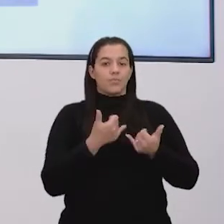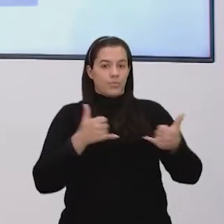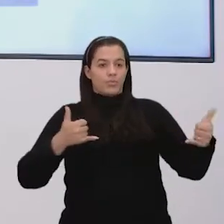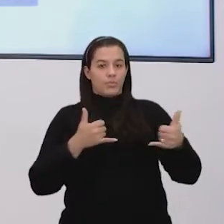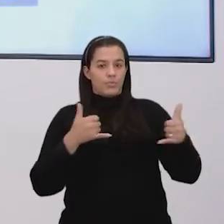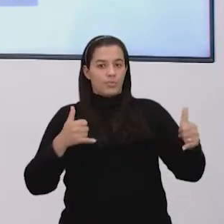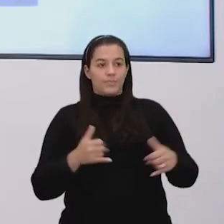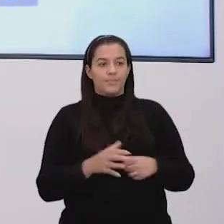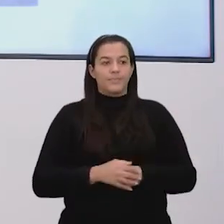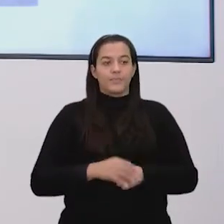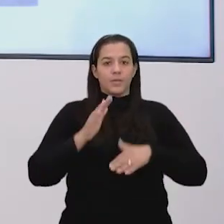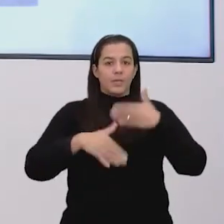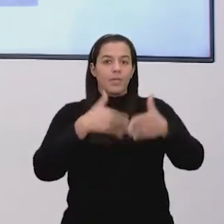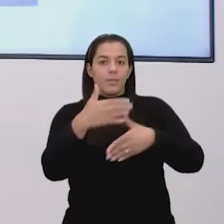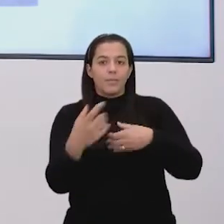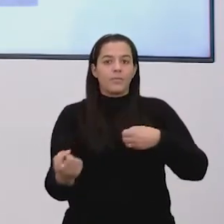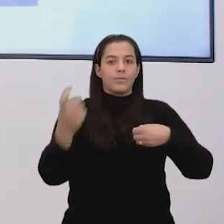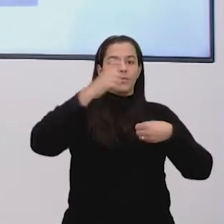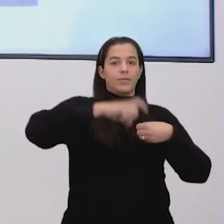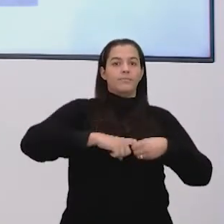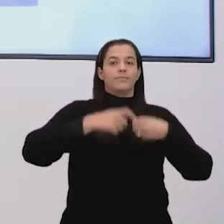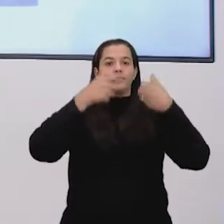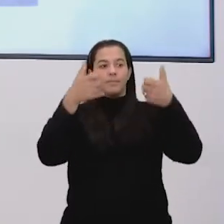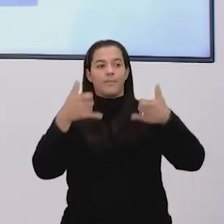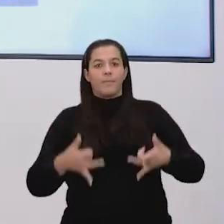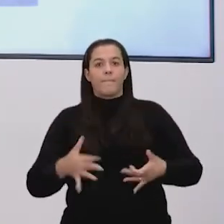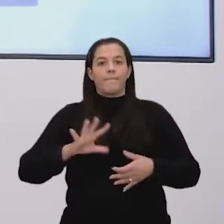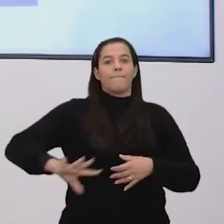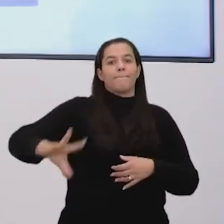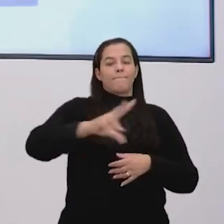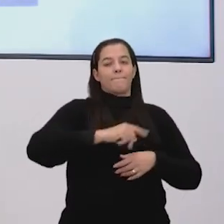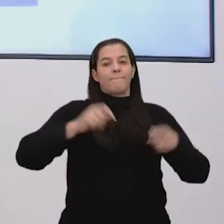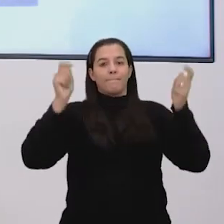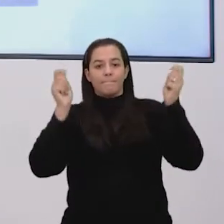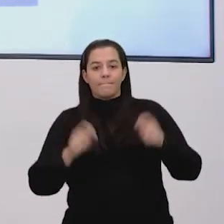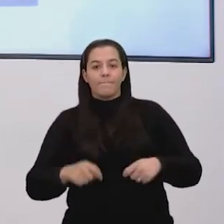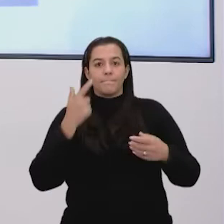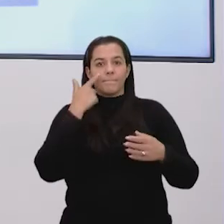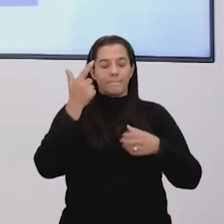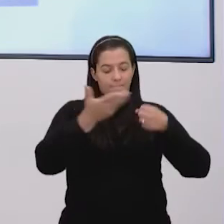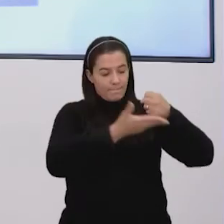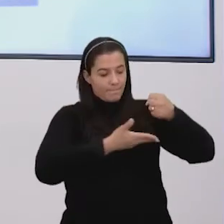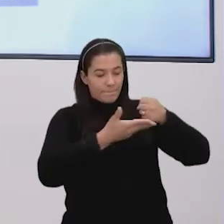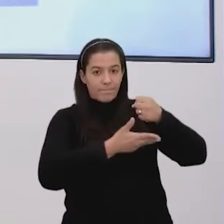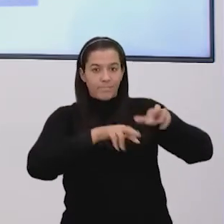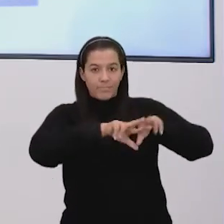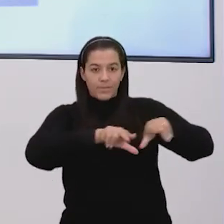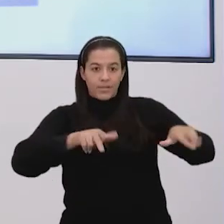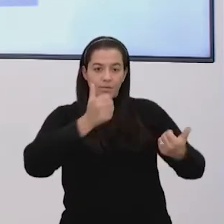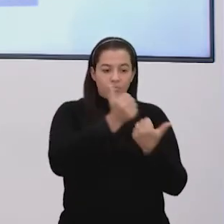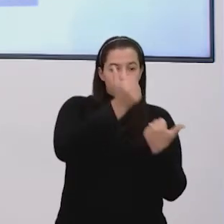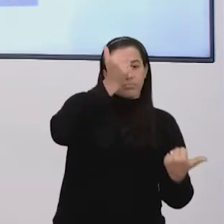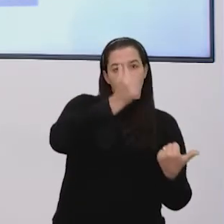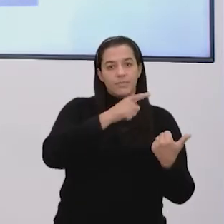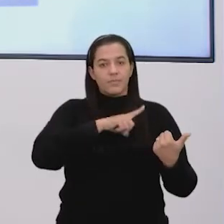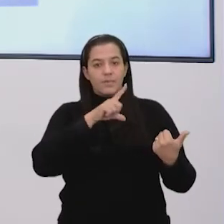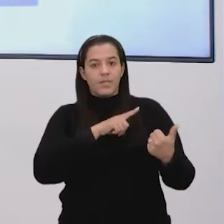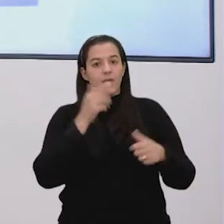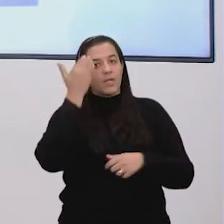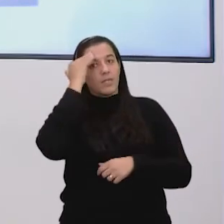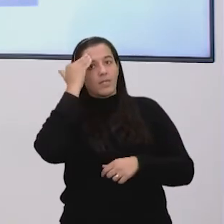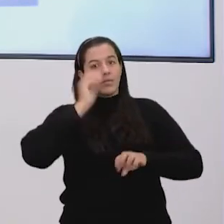e voltar algumas coisas aí sobre a formação geral básica para criar aí subsídios para a gente ter